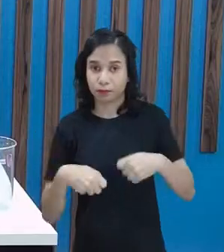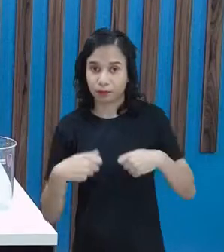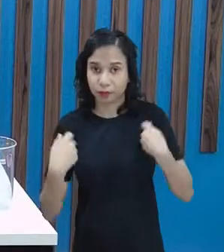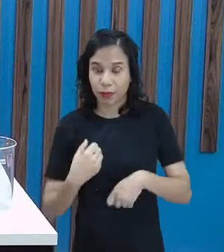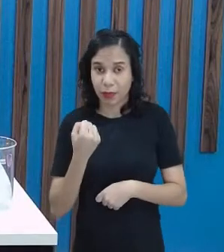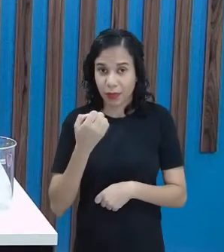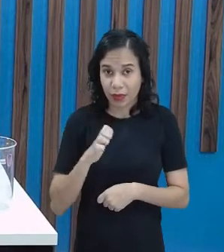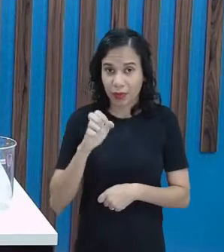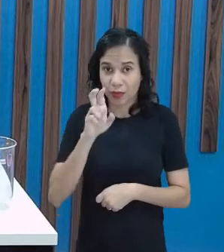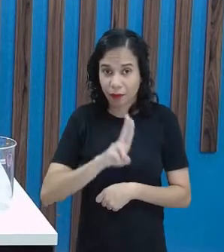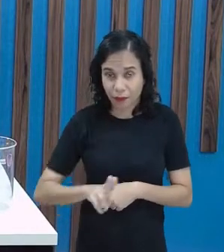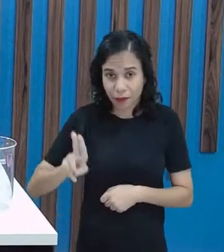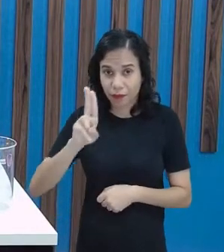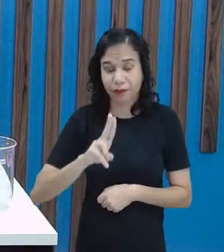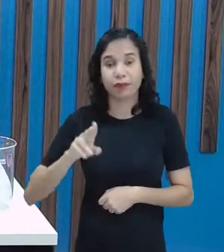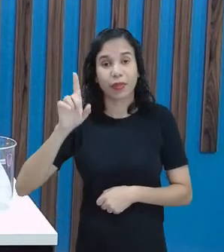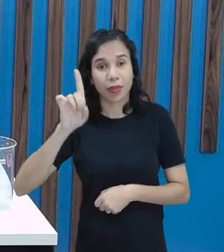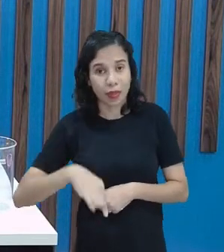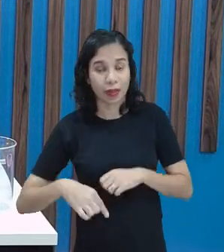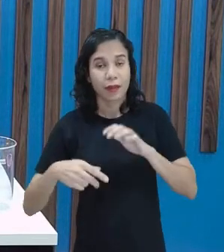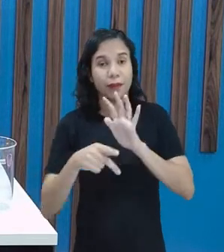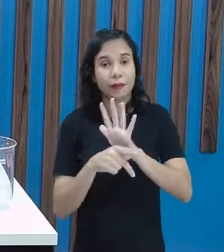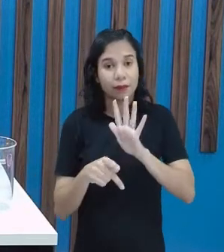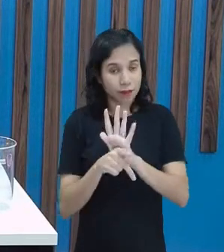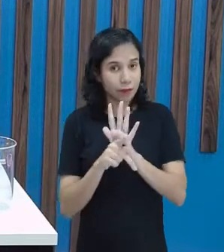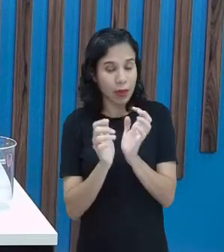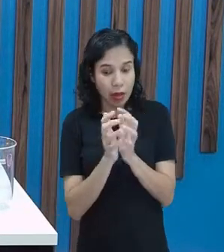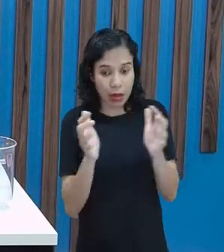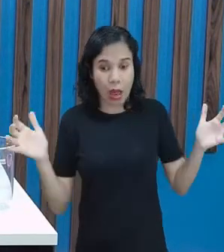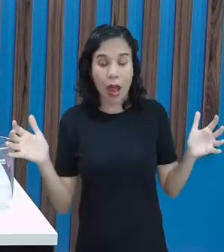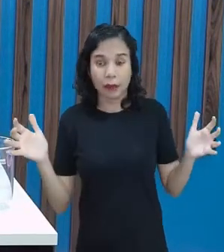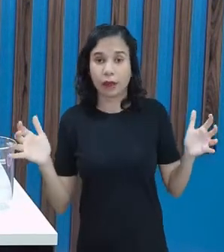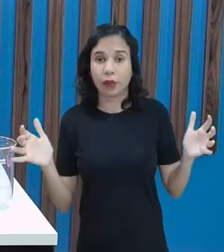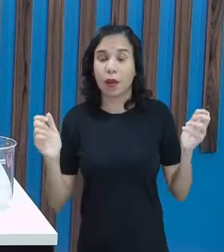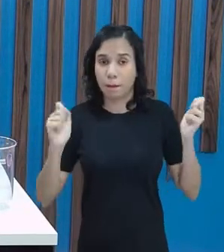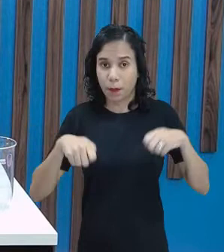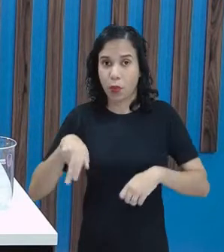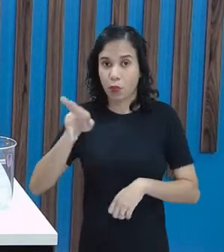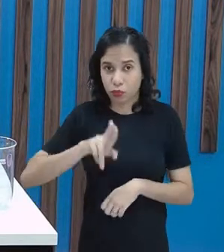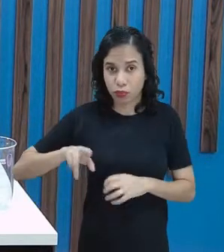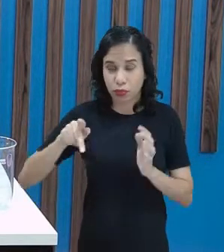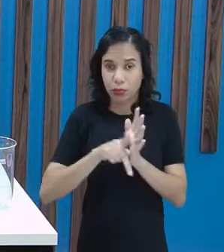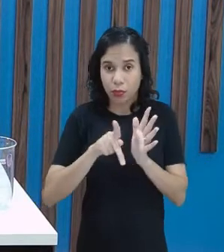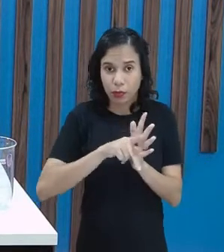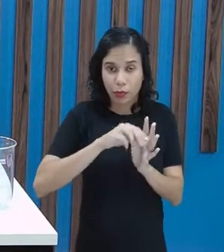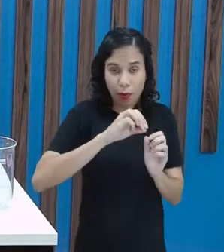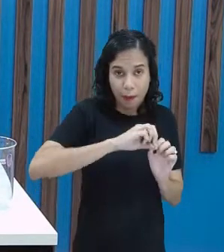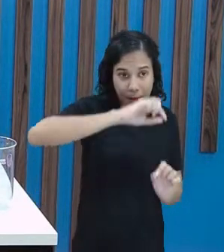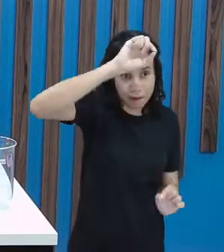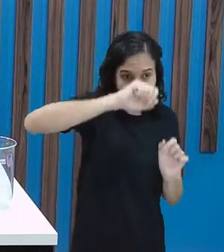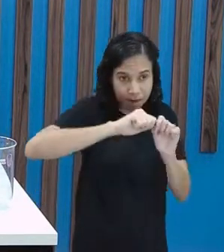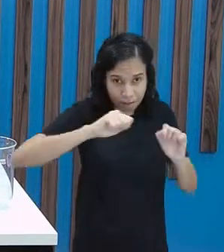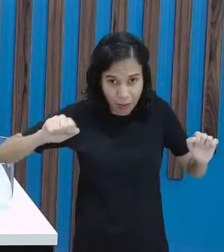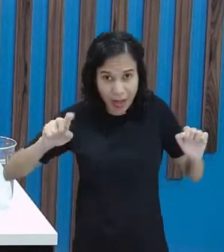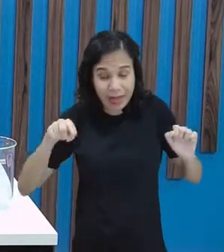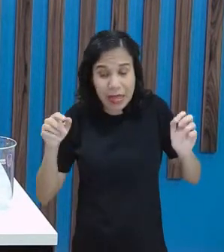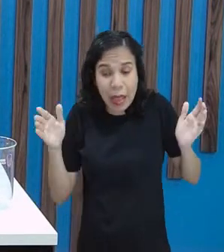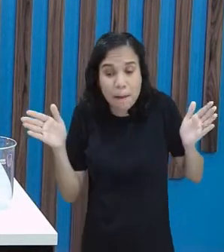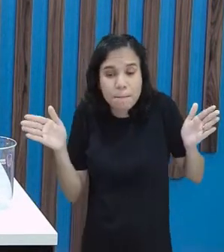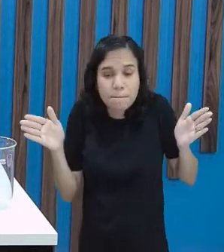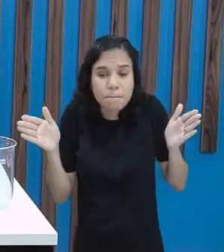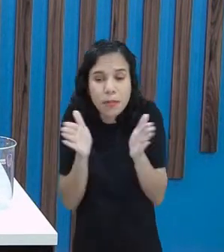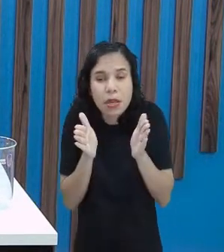Se a medida, né? For uma medida grande, a gente pode utilizar o metro. Se for uma medida pequenininha, a gente